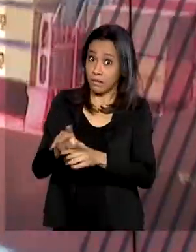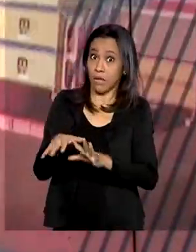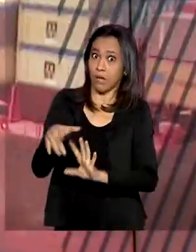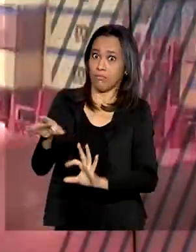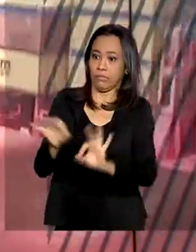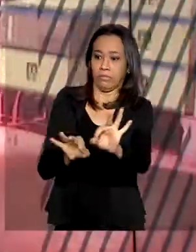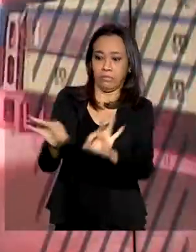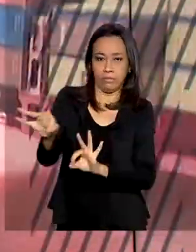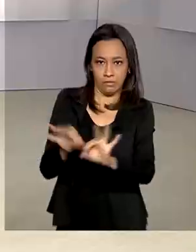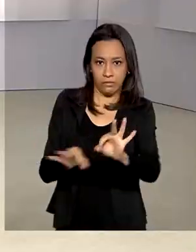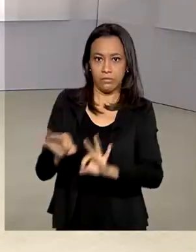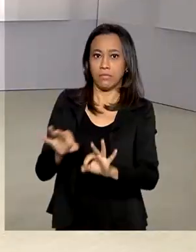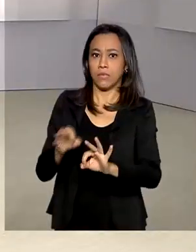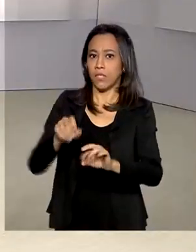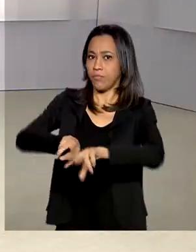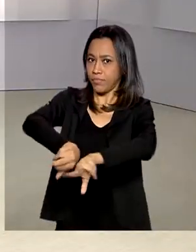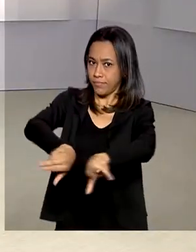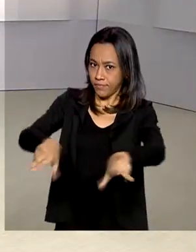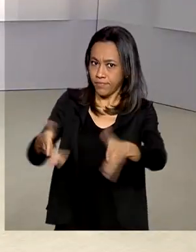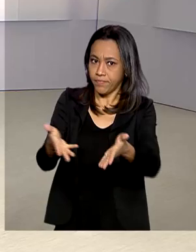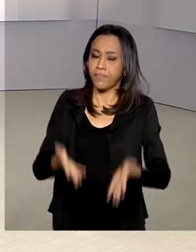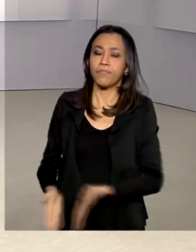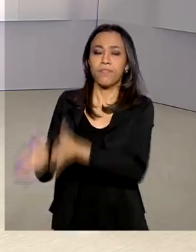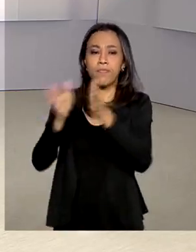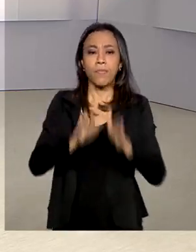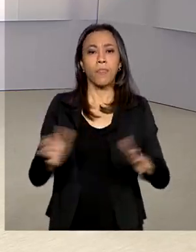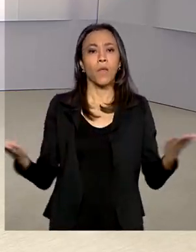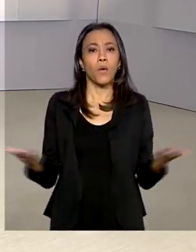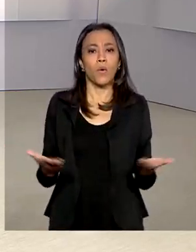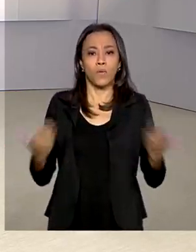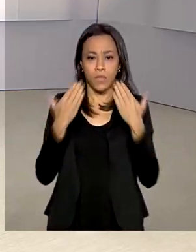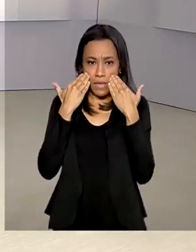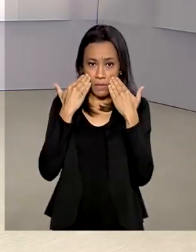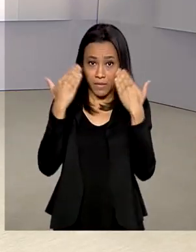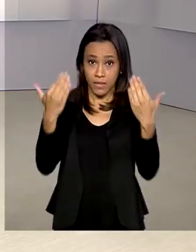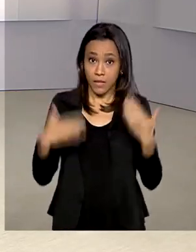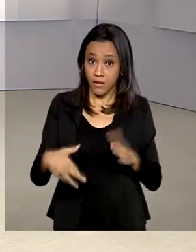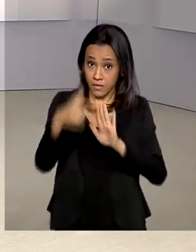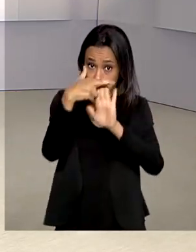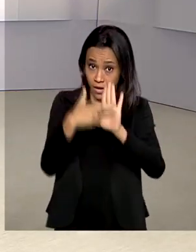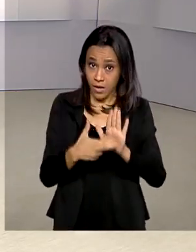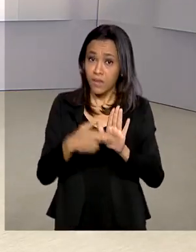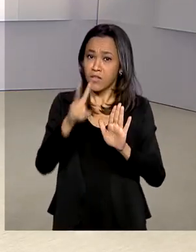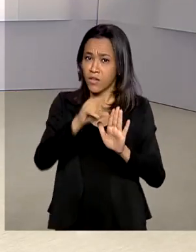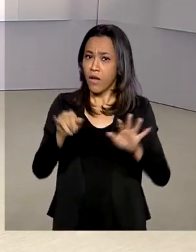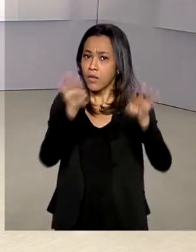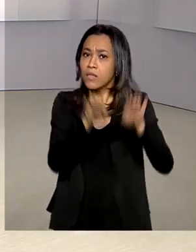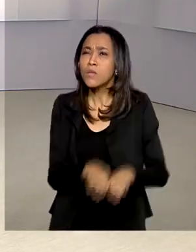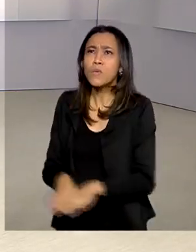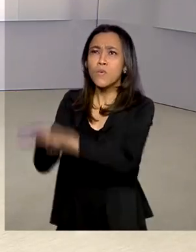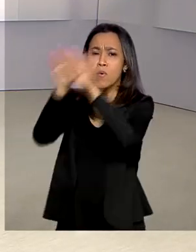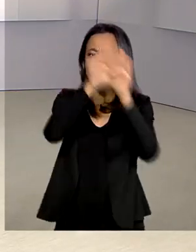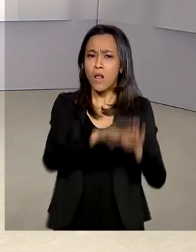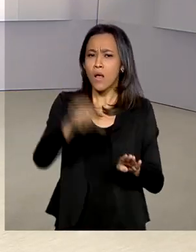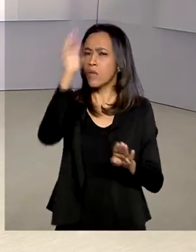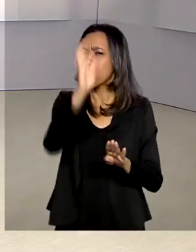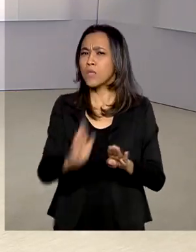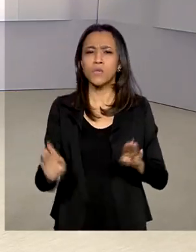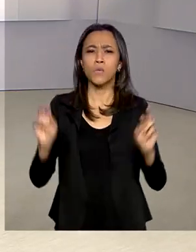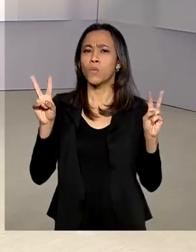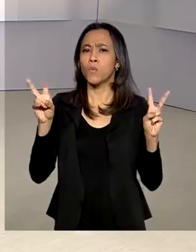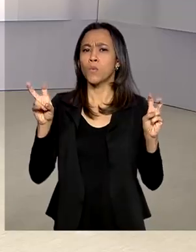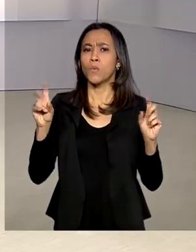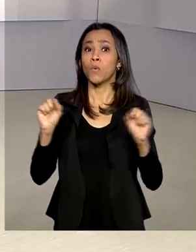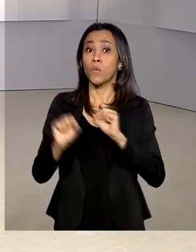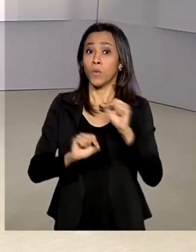e do patrimônio. Foi apresentado hoje um protocolo que vai padronizar a investigação e perícia em todo o país